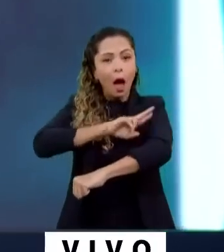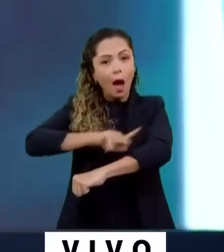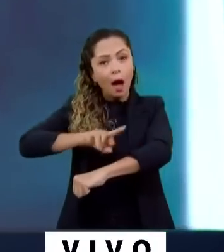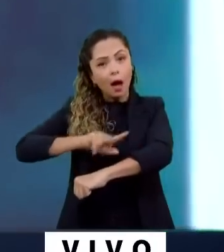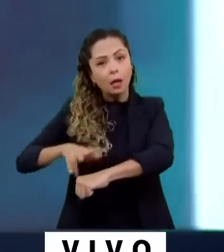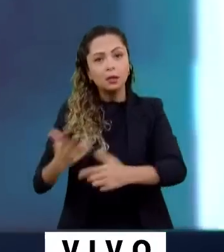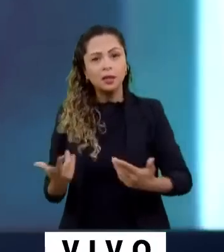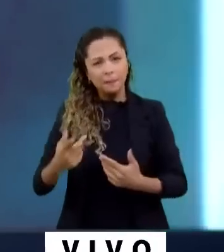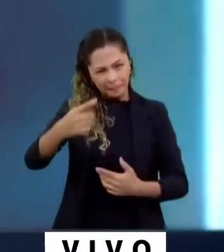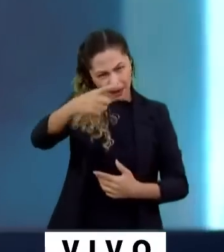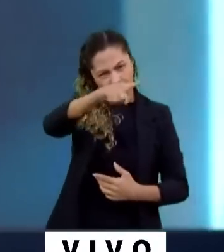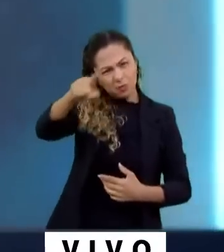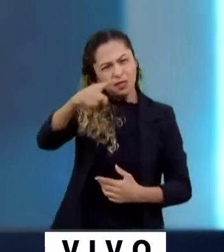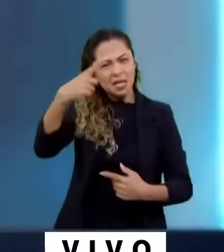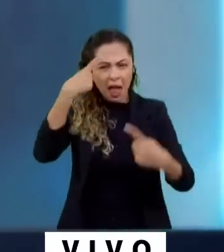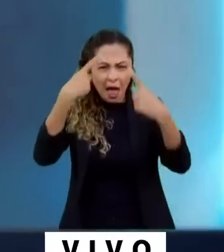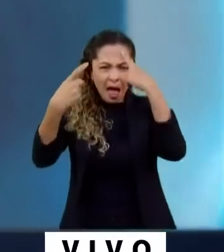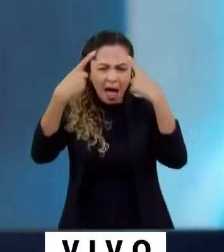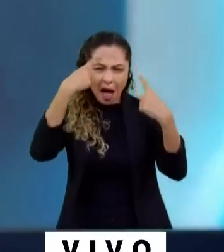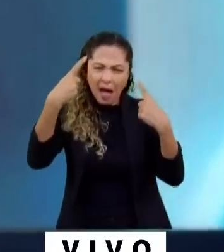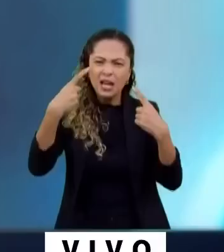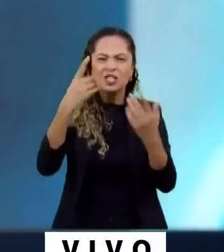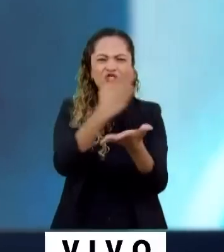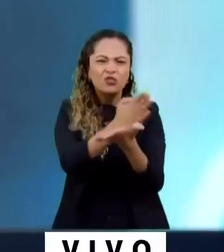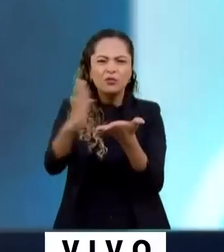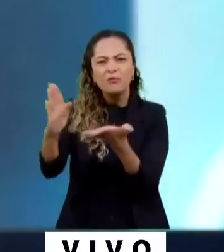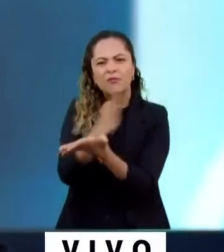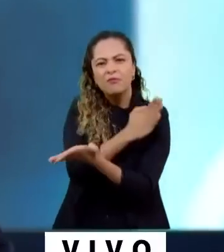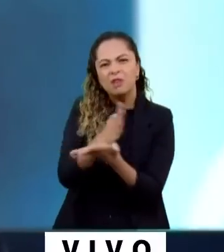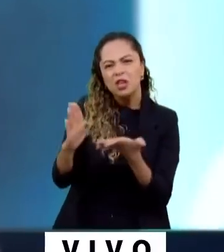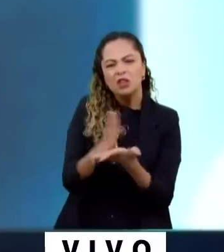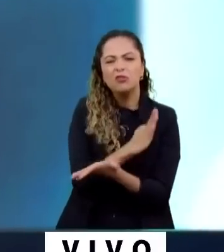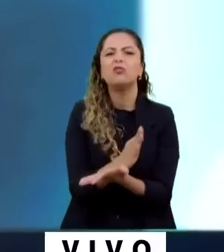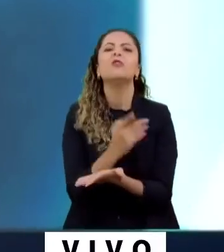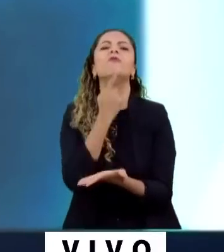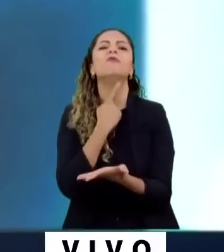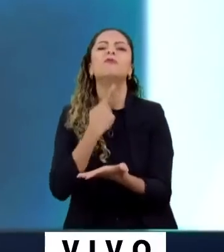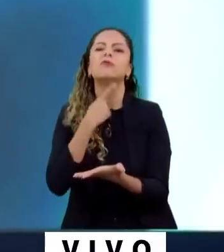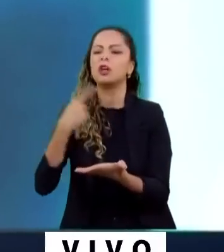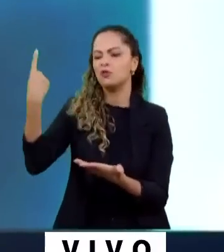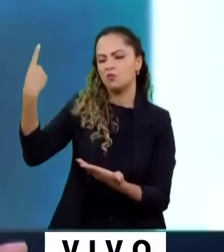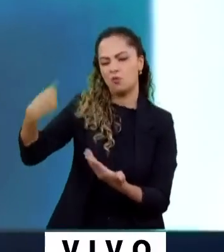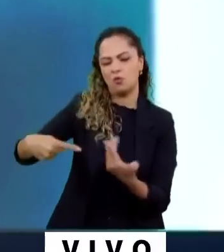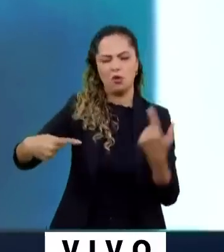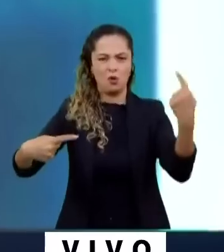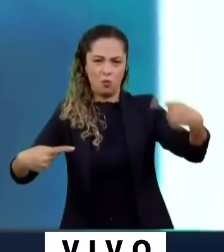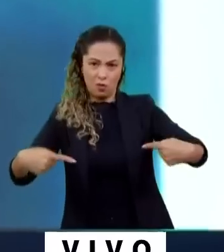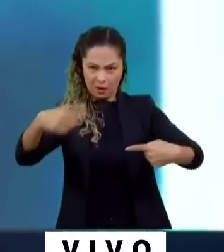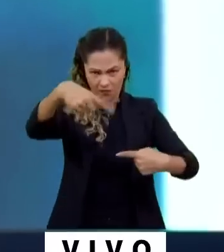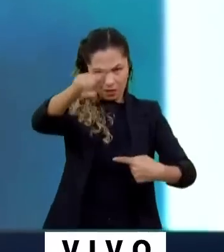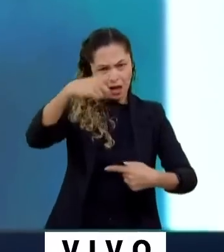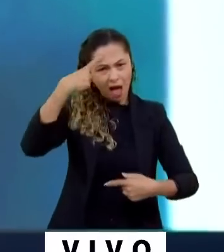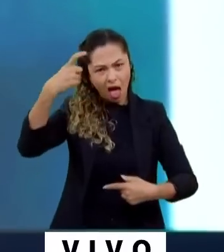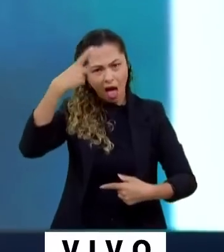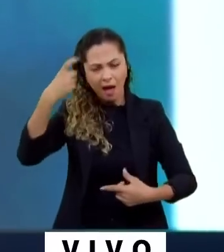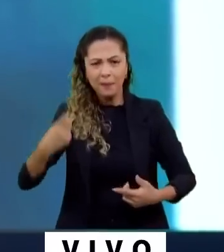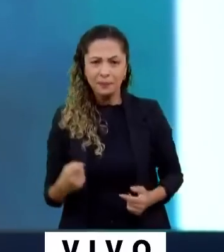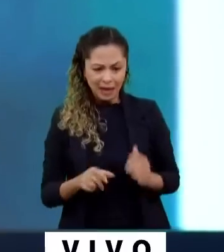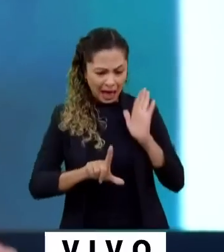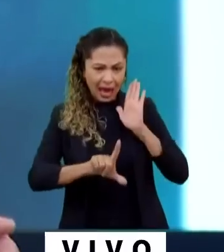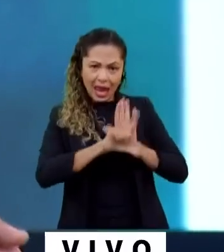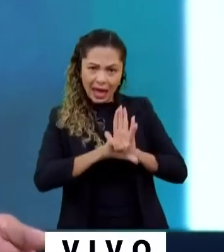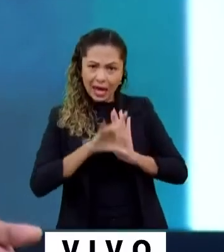inventam argumentos para colocar um contra o outro. Lei de cotas, os negros não